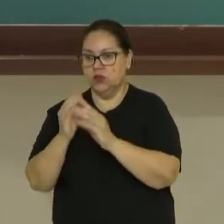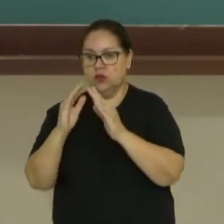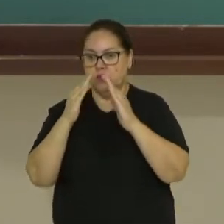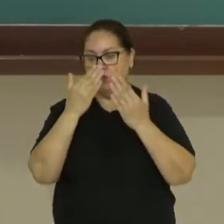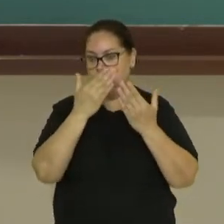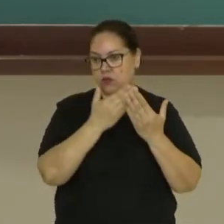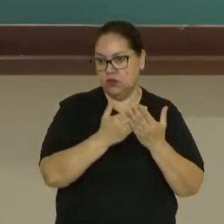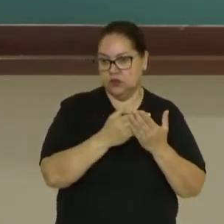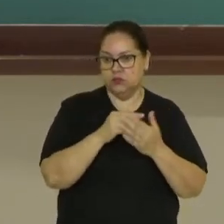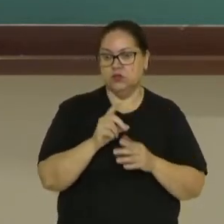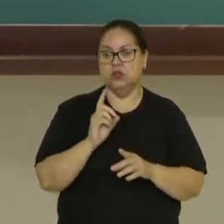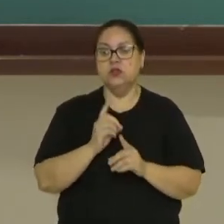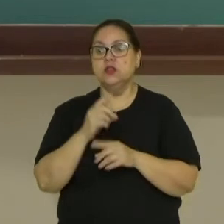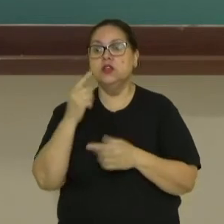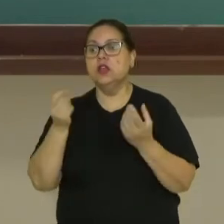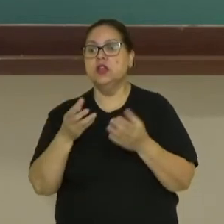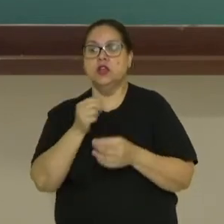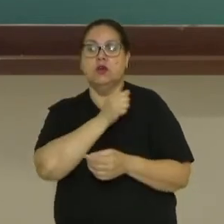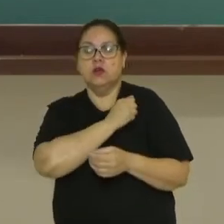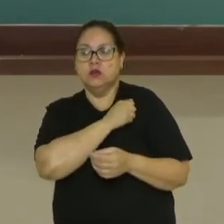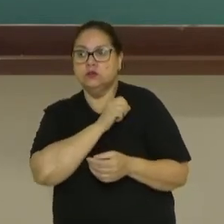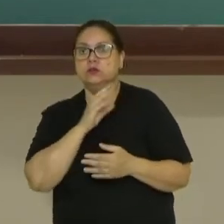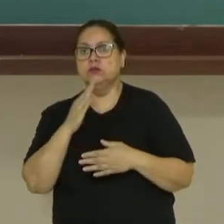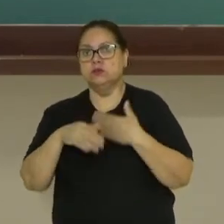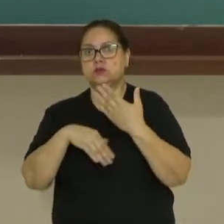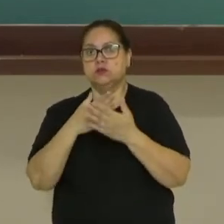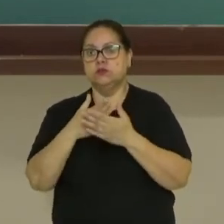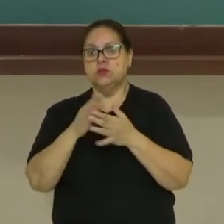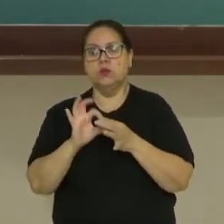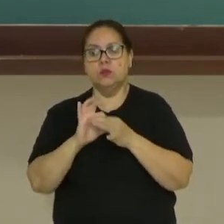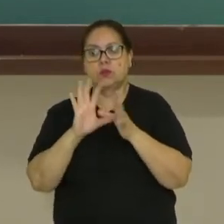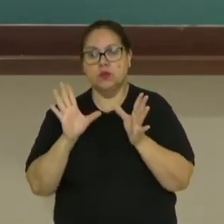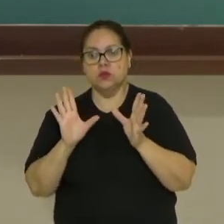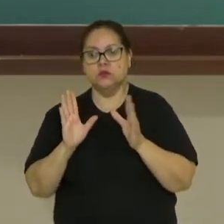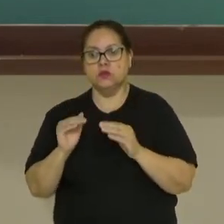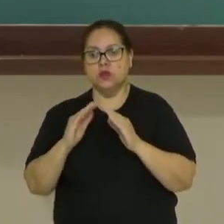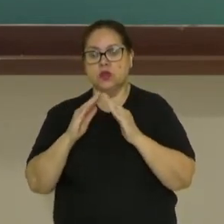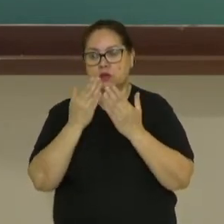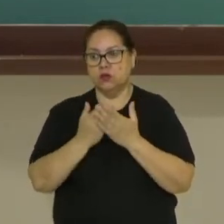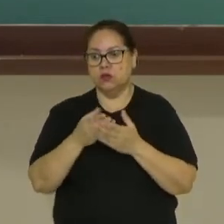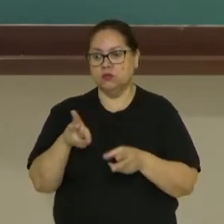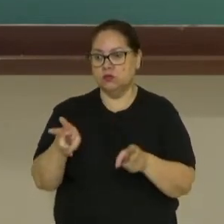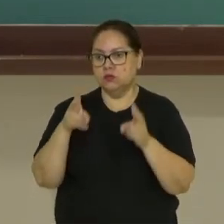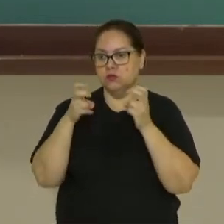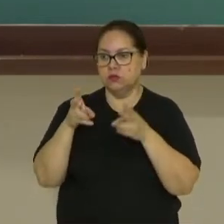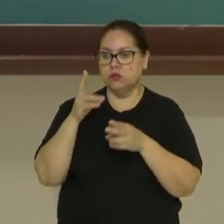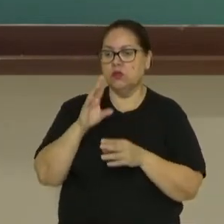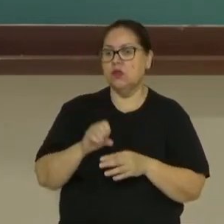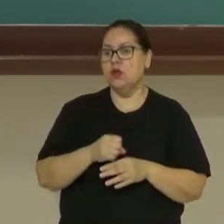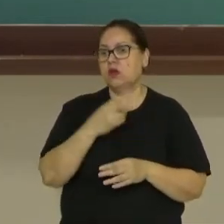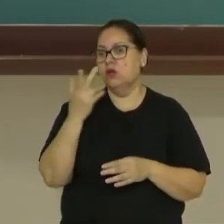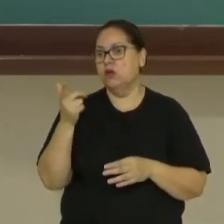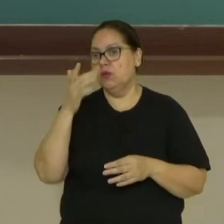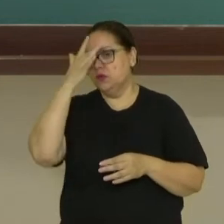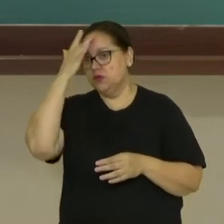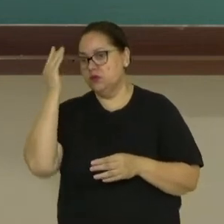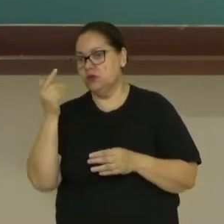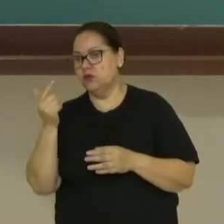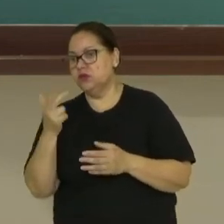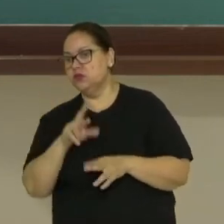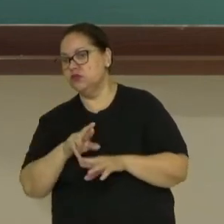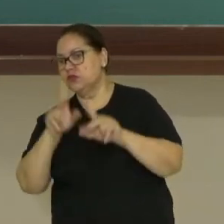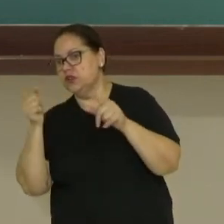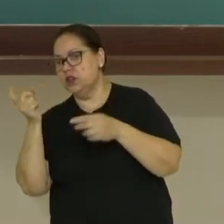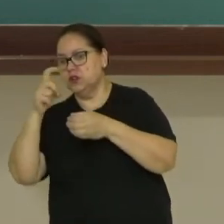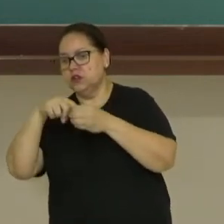para tentar descobrir quem que é o aluno, aí por diante. Permite ao colégio observar se há algum elemento estranho dentro do